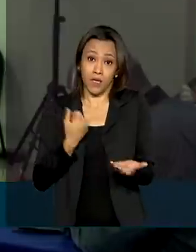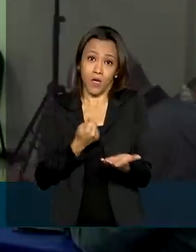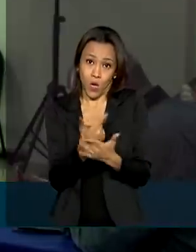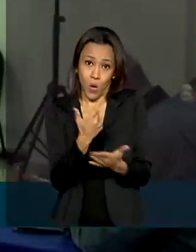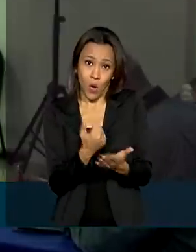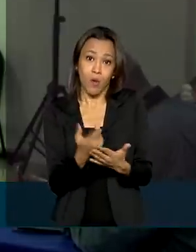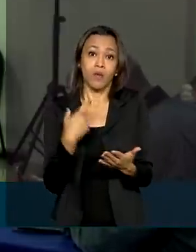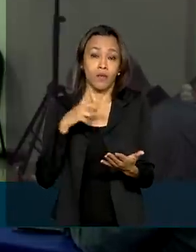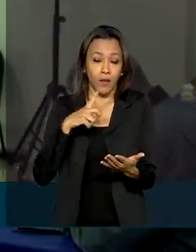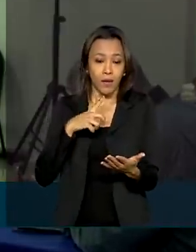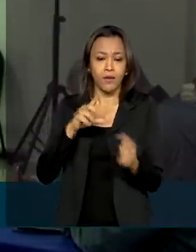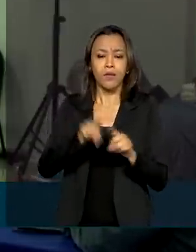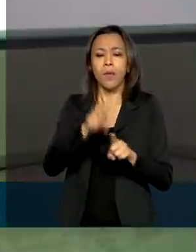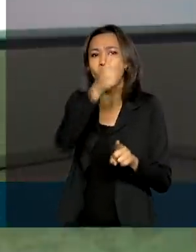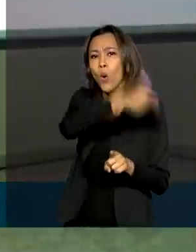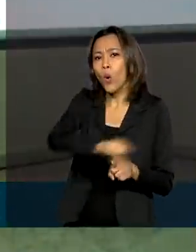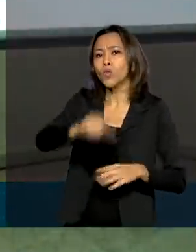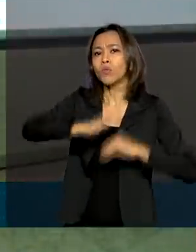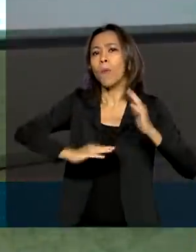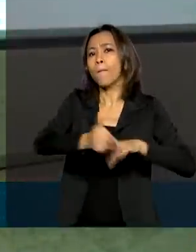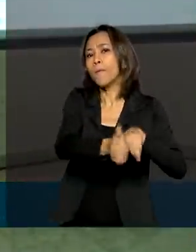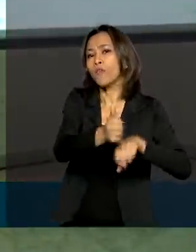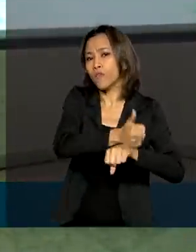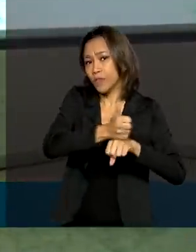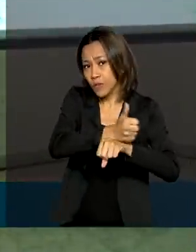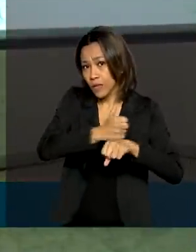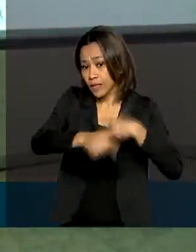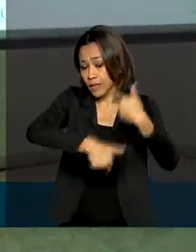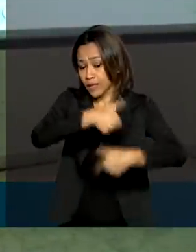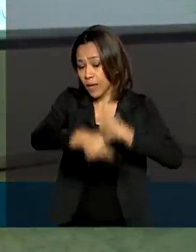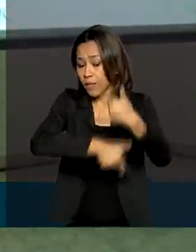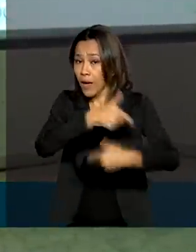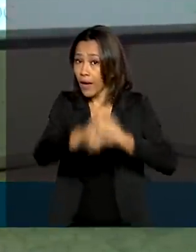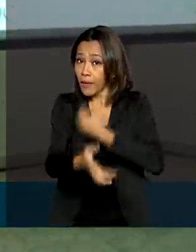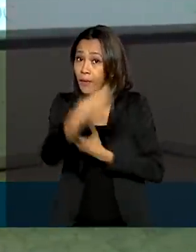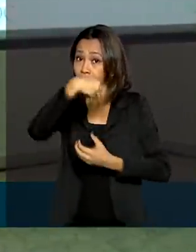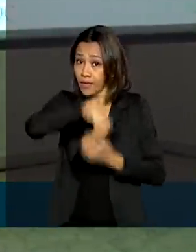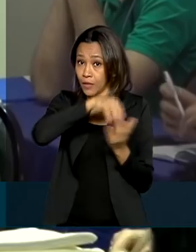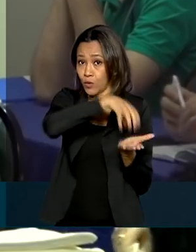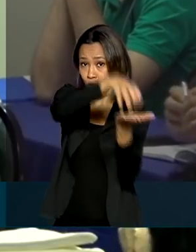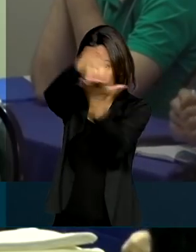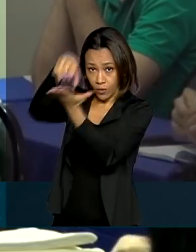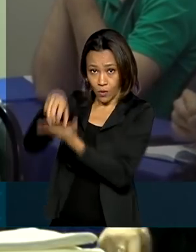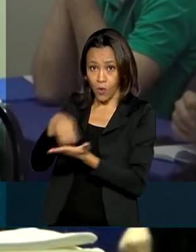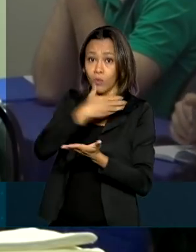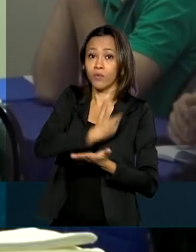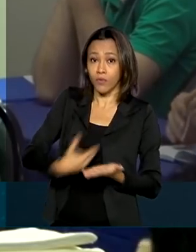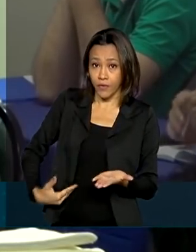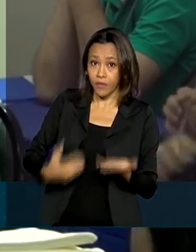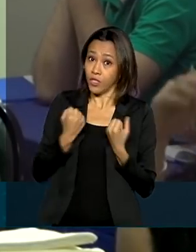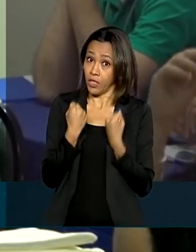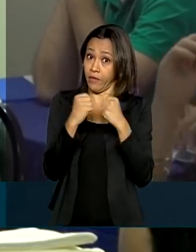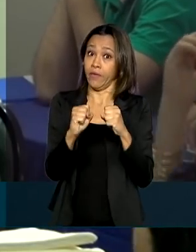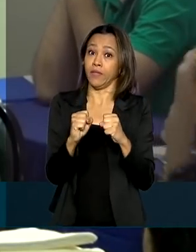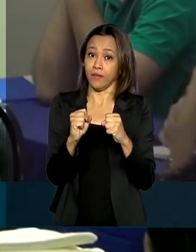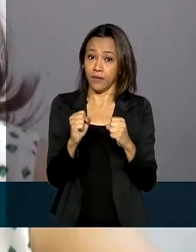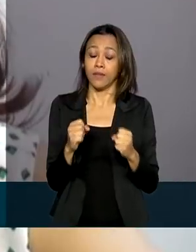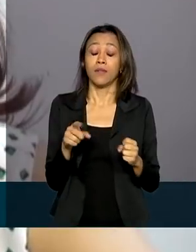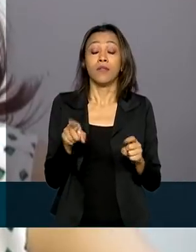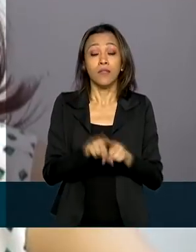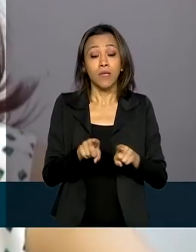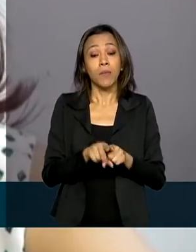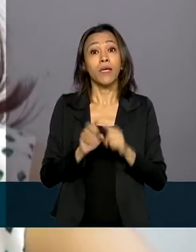voltados para profissionais que trabalham em órgãos de defesa do consumidor e também para empresas.